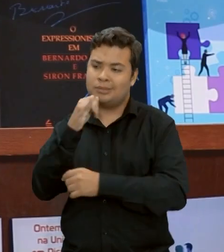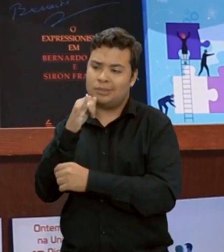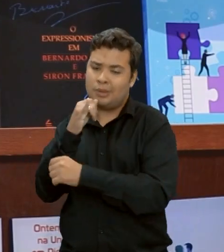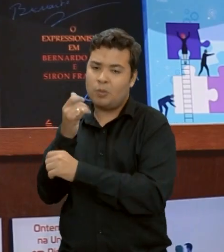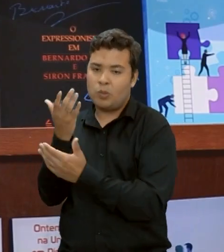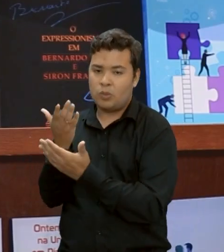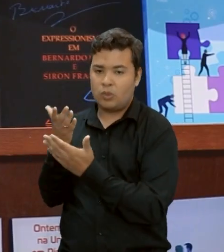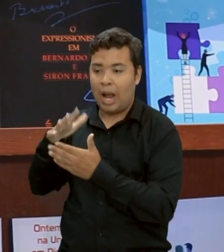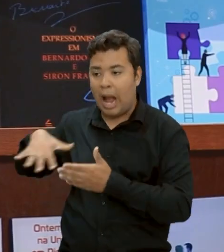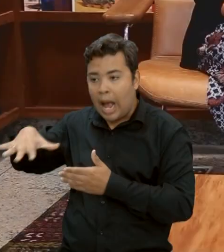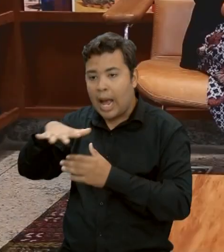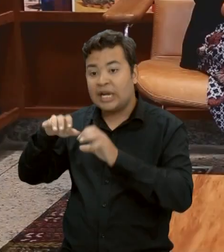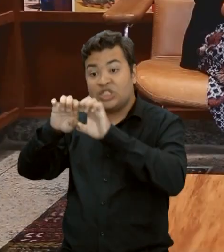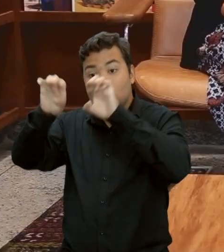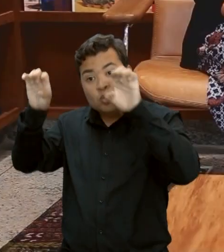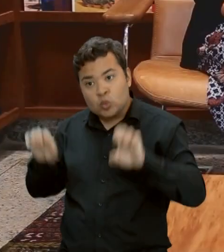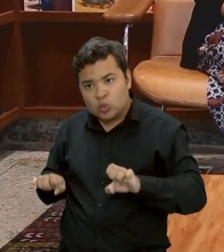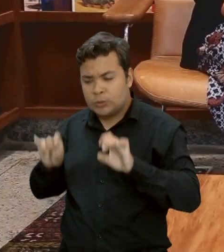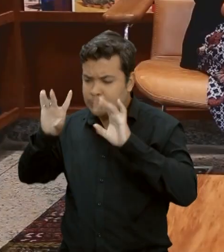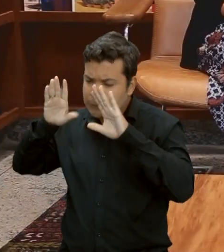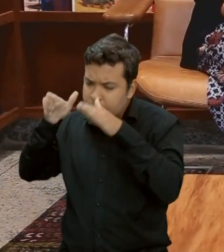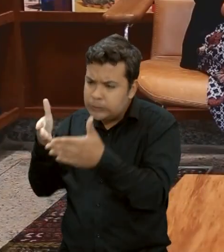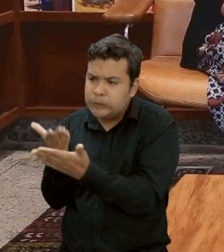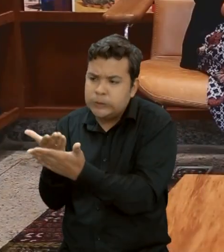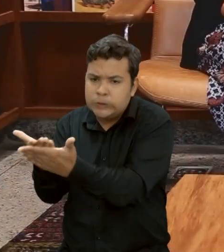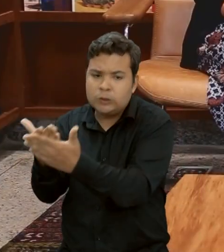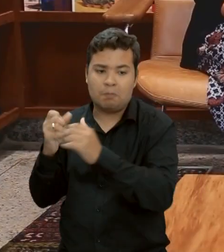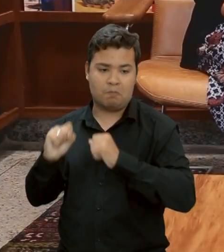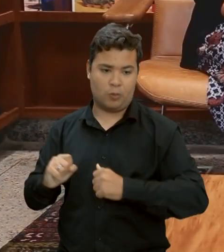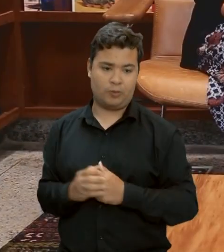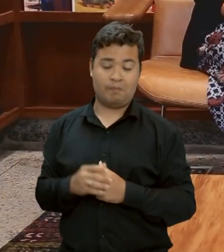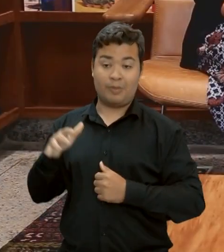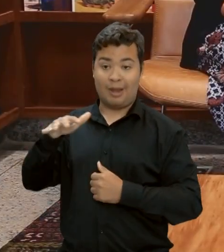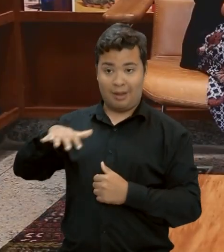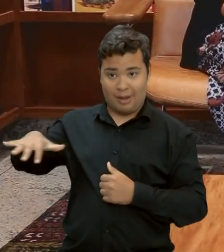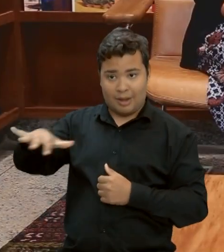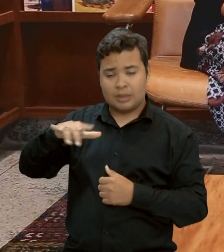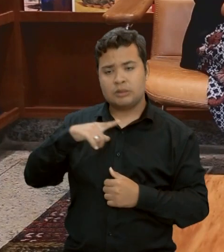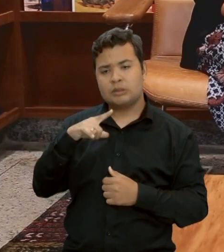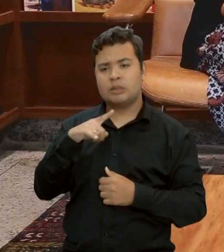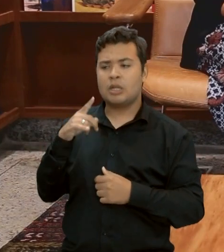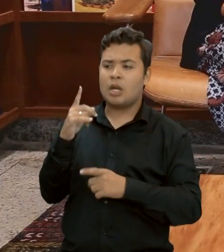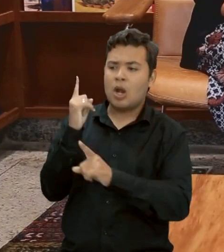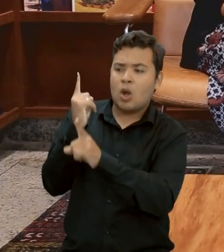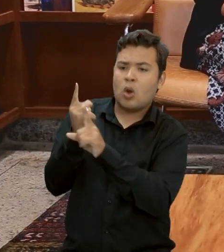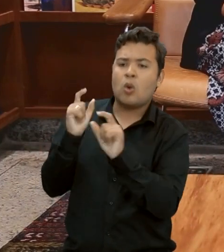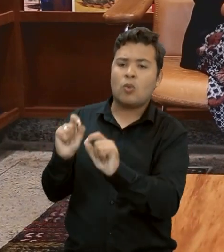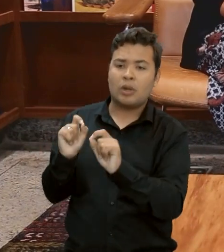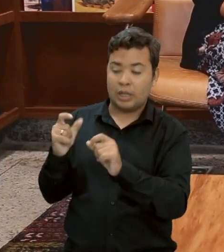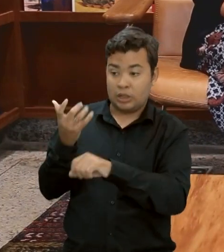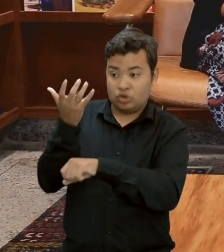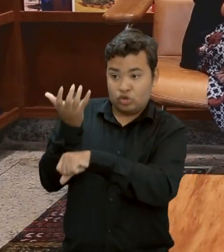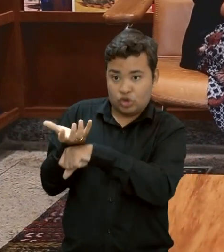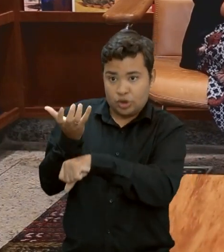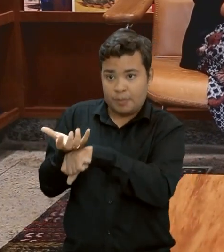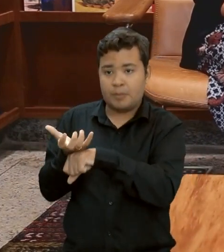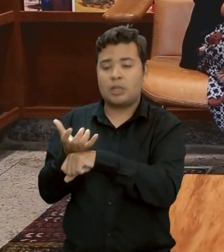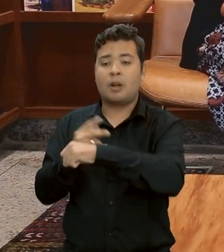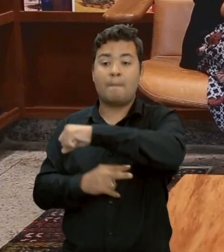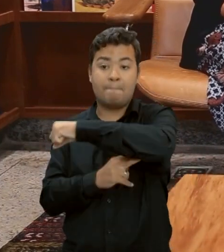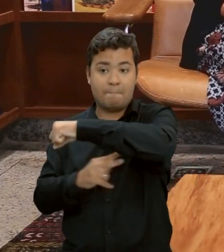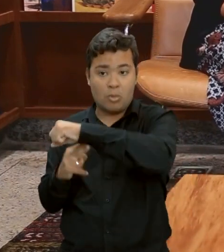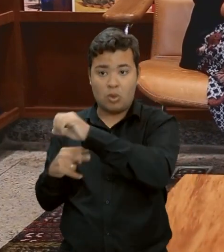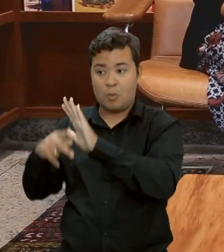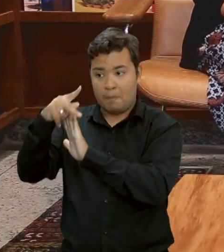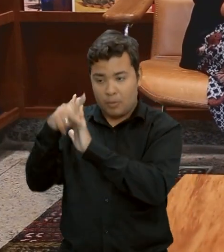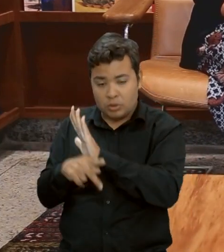ele pode se especializar. Quando ele vai para essa área, ele normalmente vai se deparar com uma disciplina de projeto de pontes, onde ele pode aprender